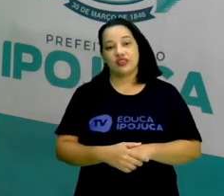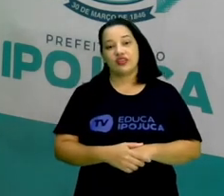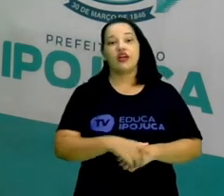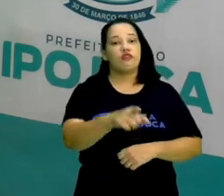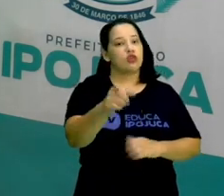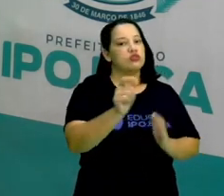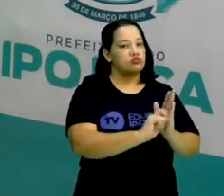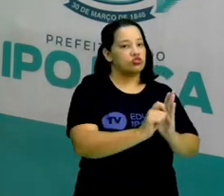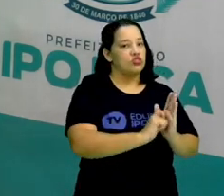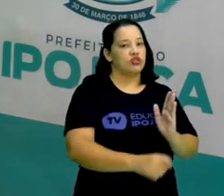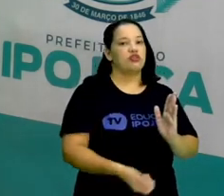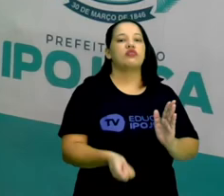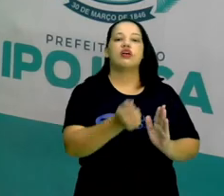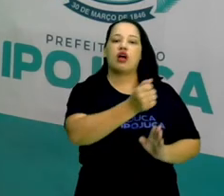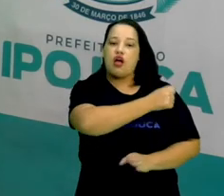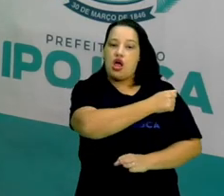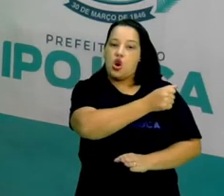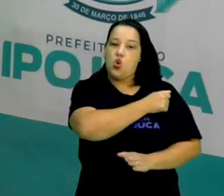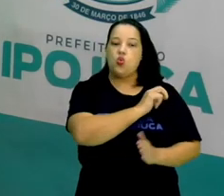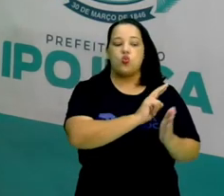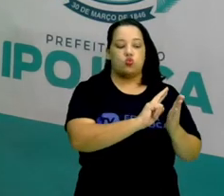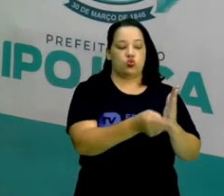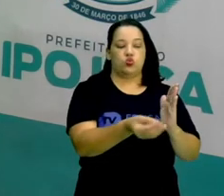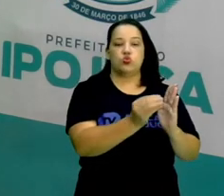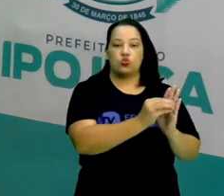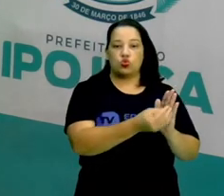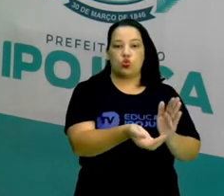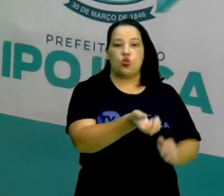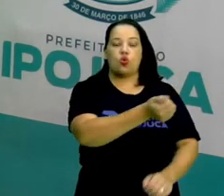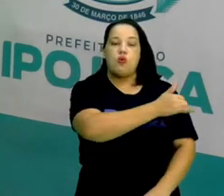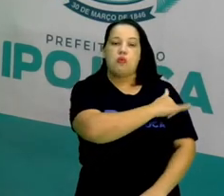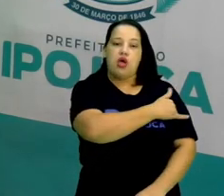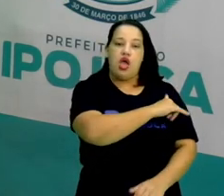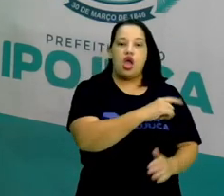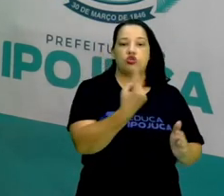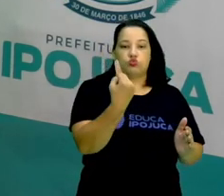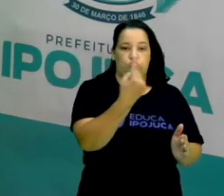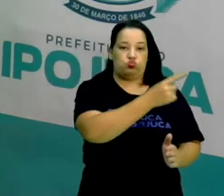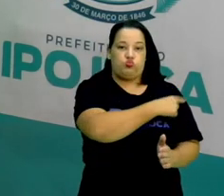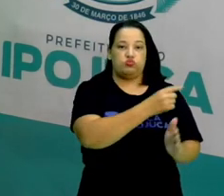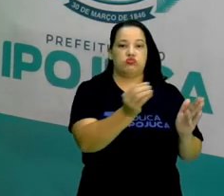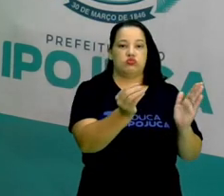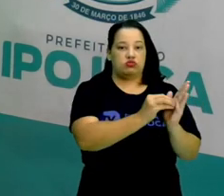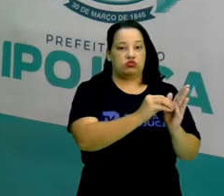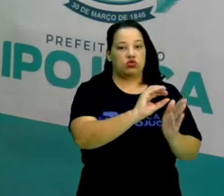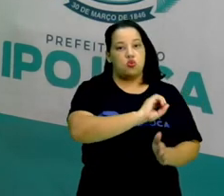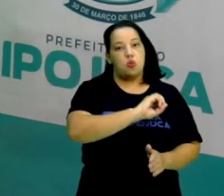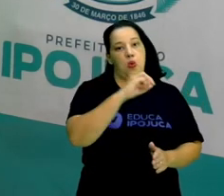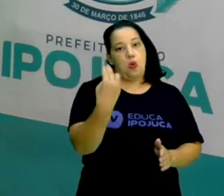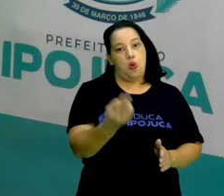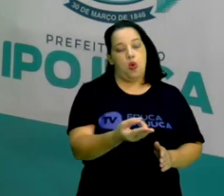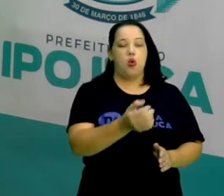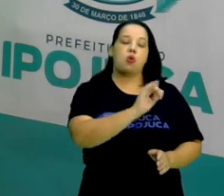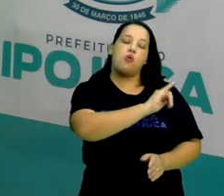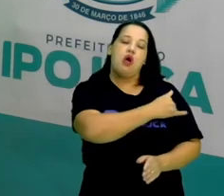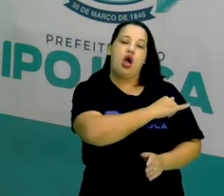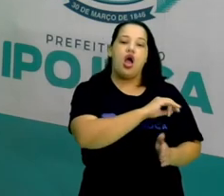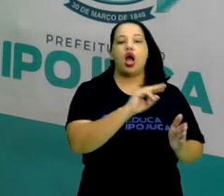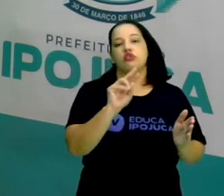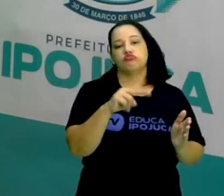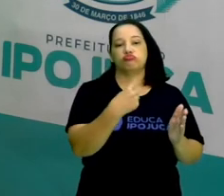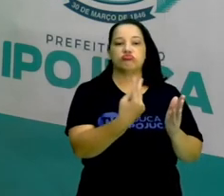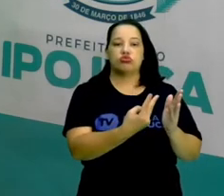Escreva aí, aluno, seu nome, a turma, EJA FASE 1 ou EJA FASE 2 ou as demais